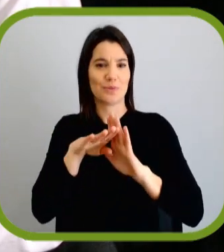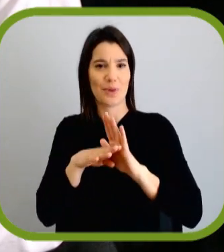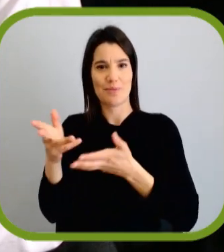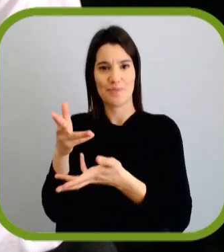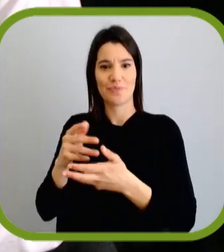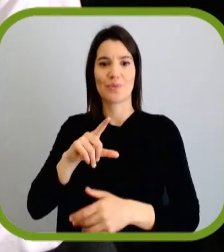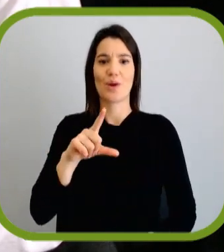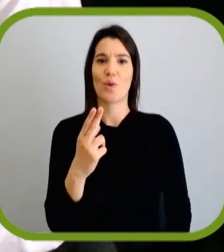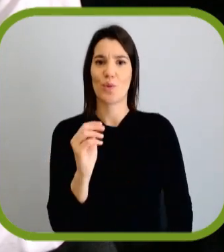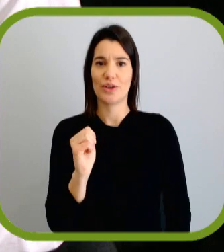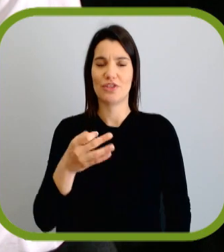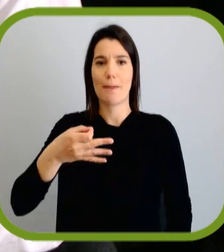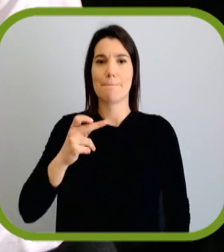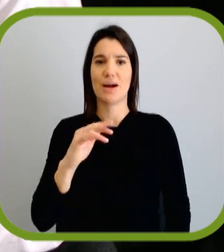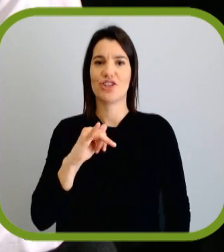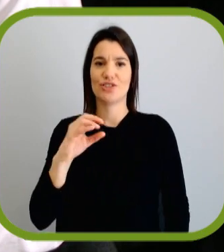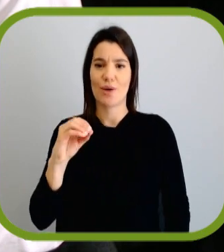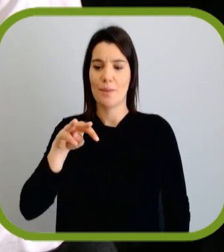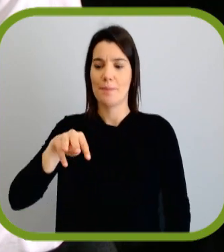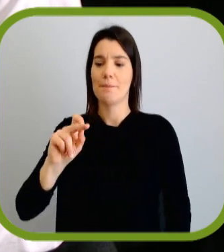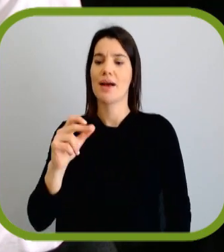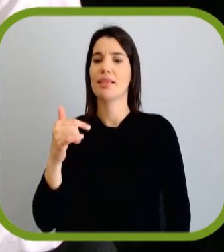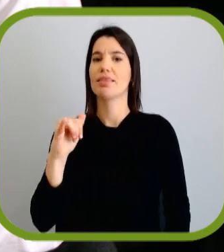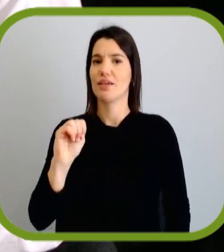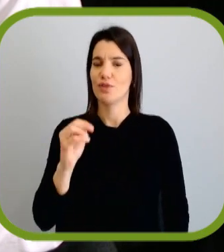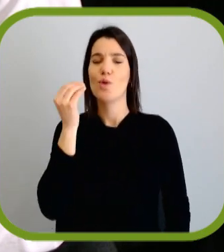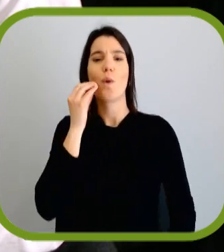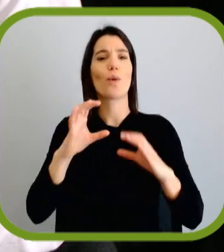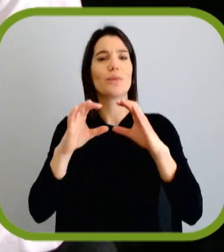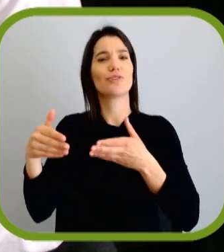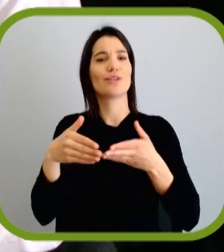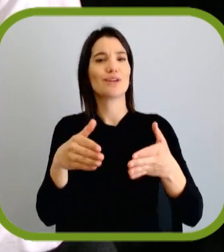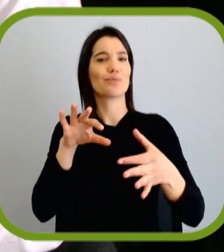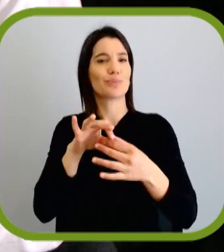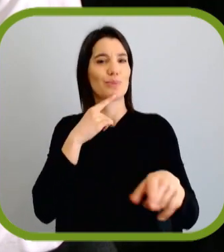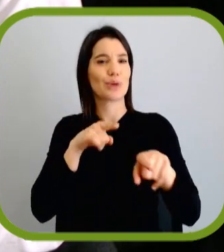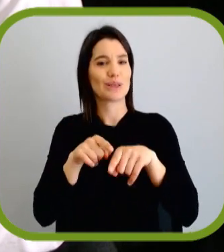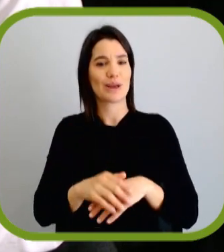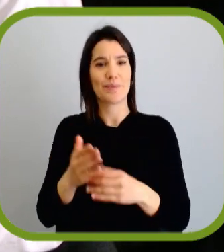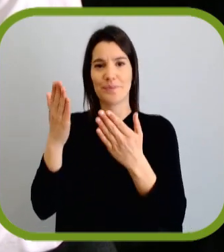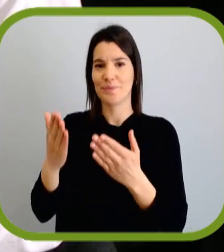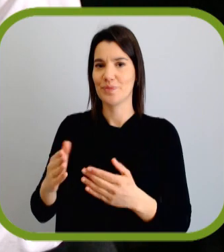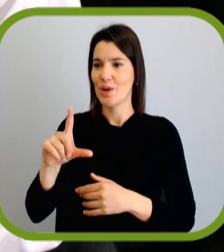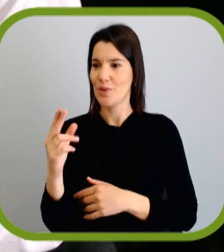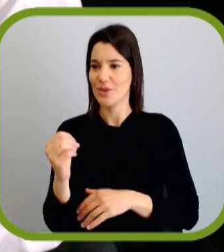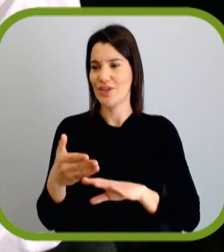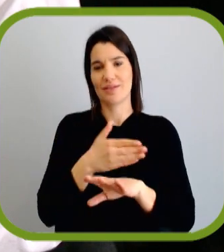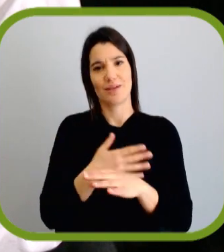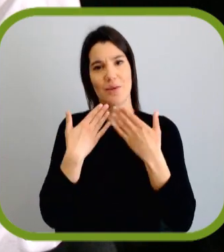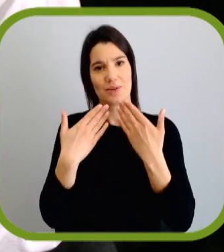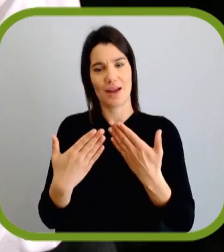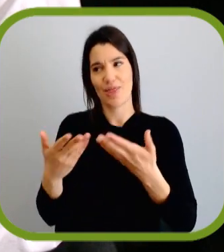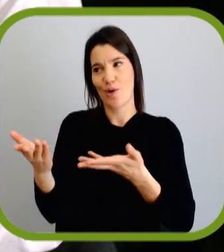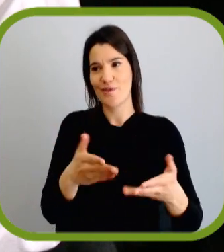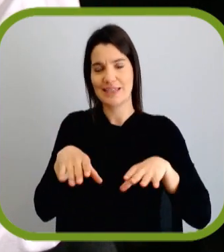no Panorâmica, estamos à conversa com Luís Paixão Martins sobre o papel da comunicação estratégica na política. Luís Paixão Martins, antes de mais,